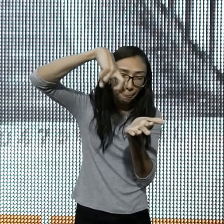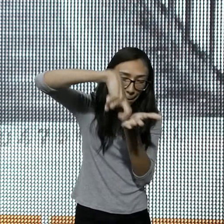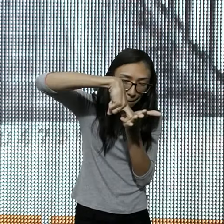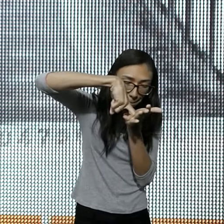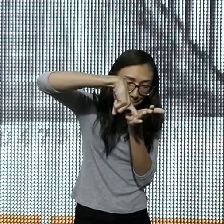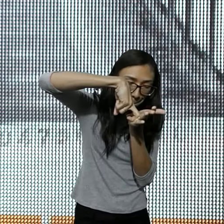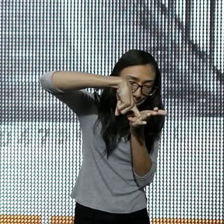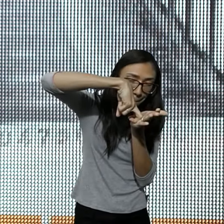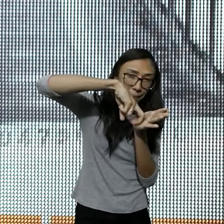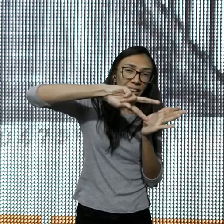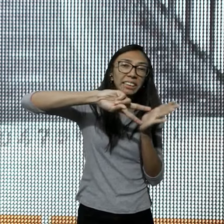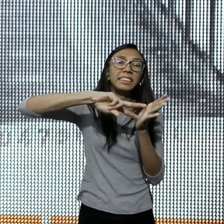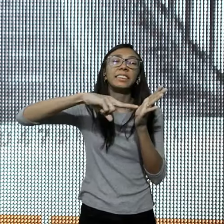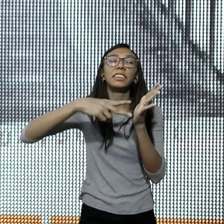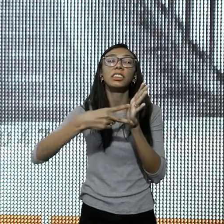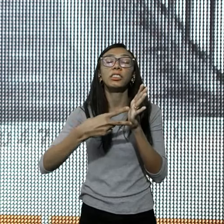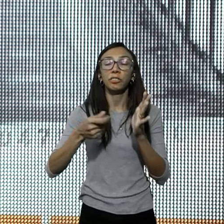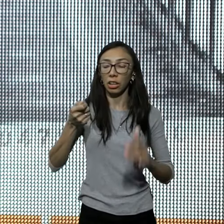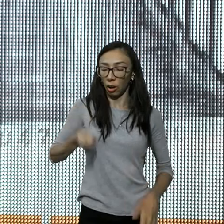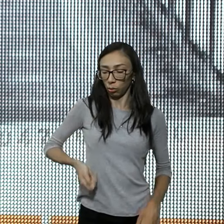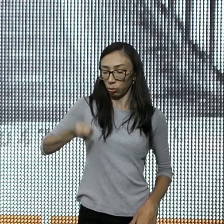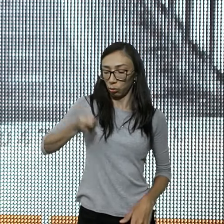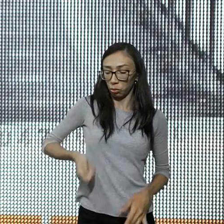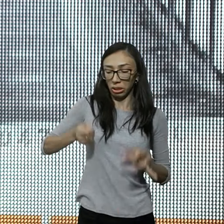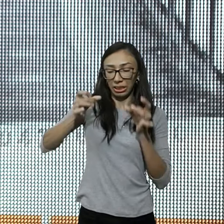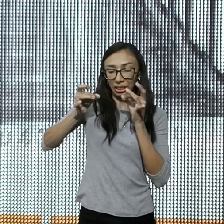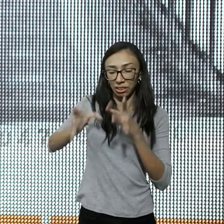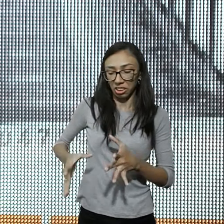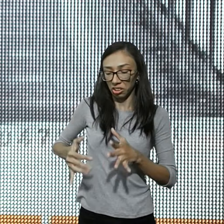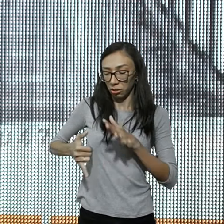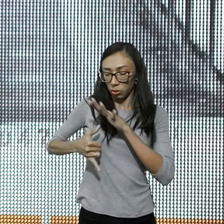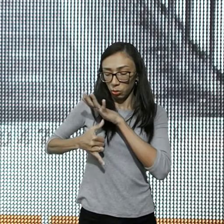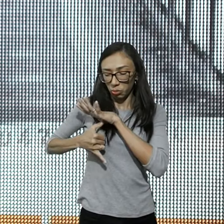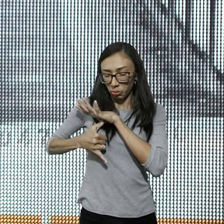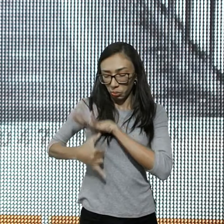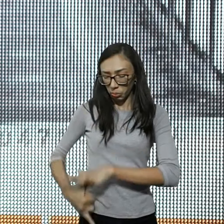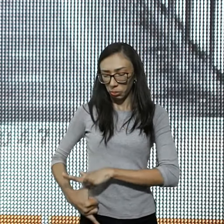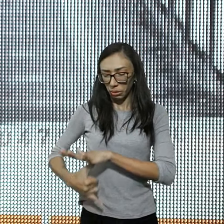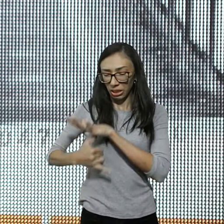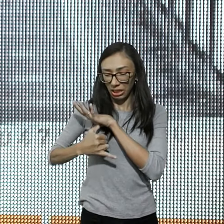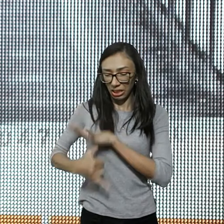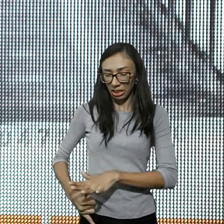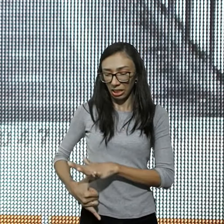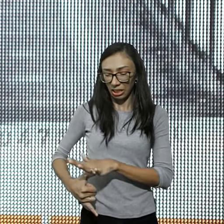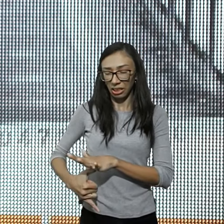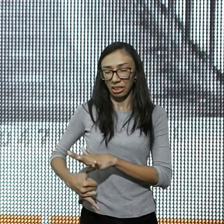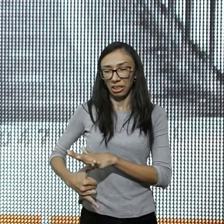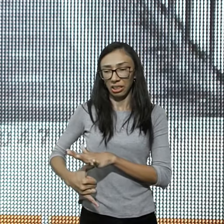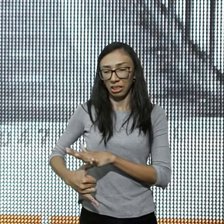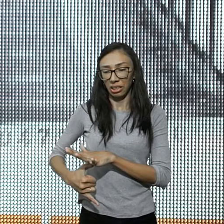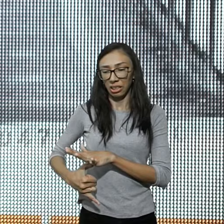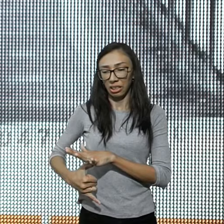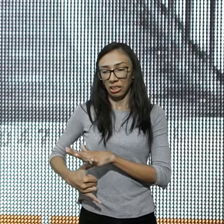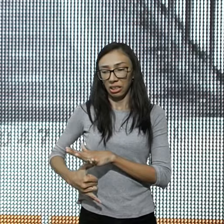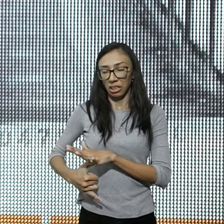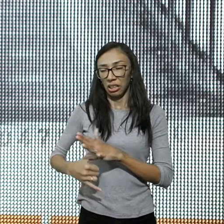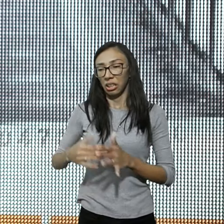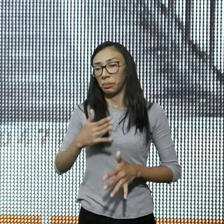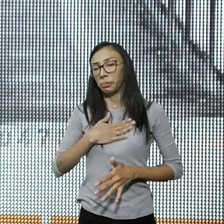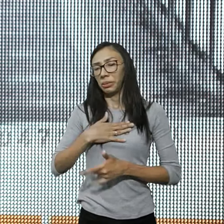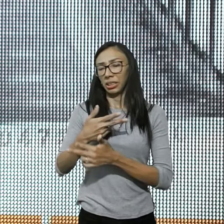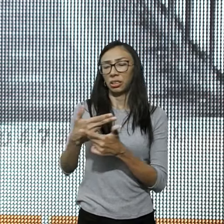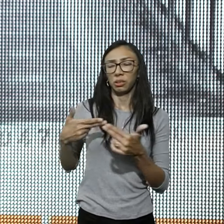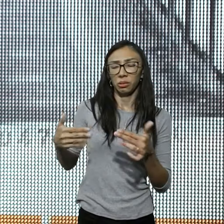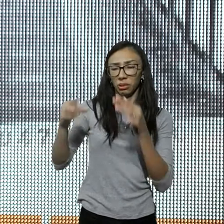descer, de uma posição, de autoridade, humilhar-se, abrir mão, dos seus privilégios,